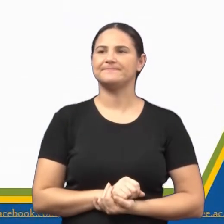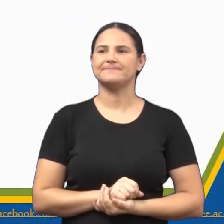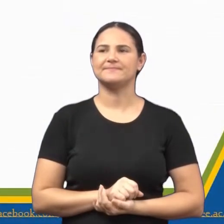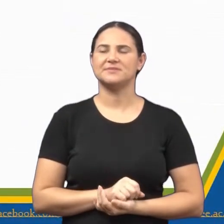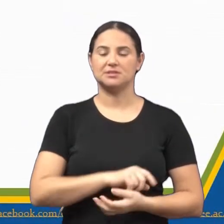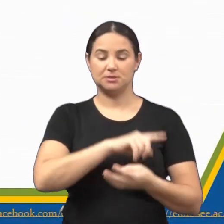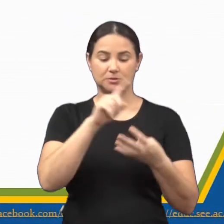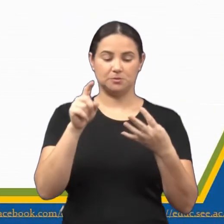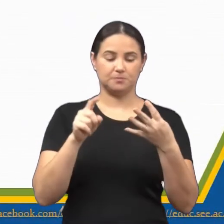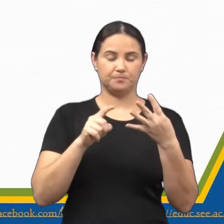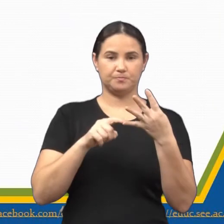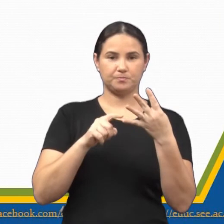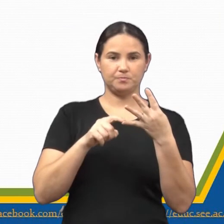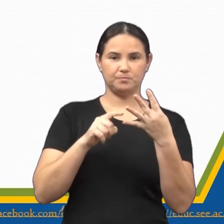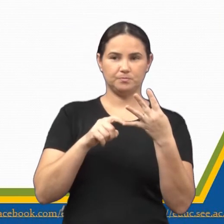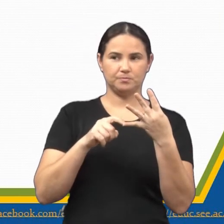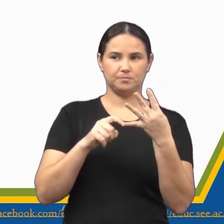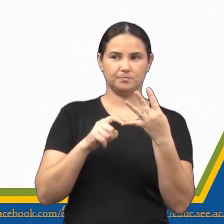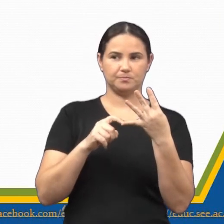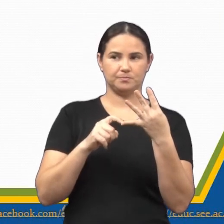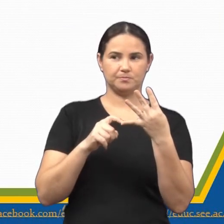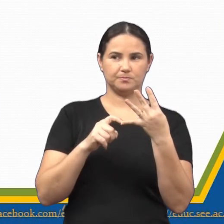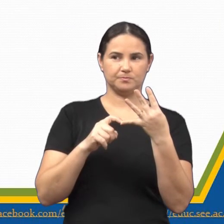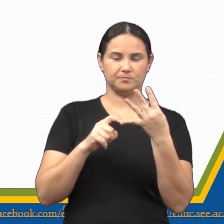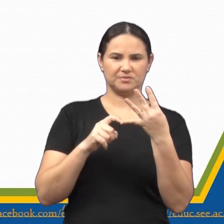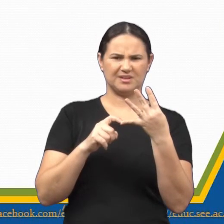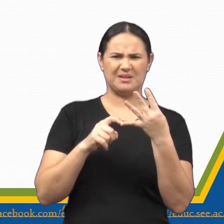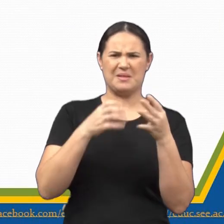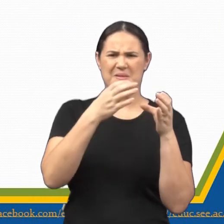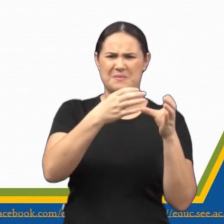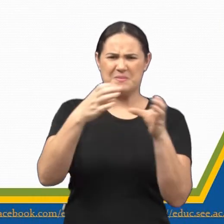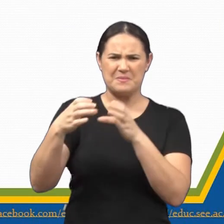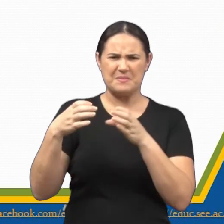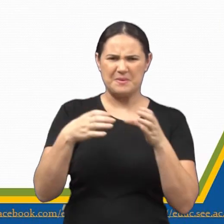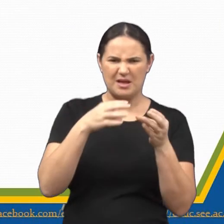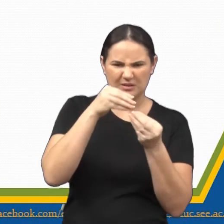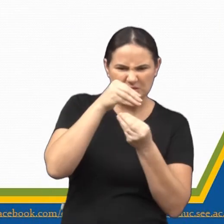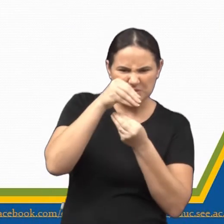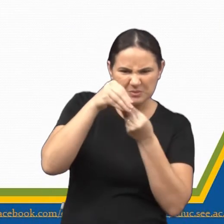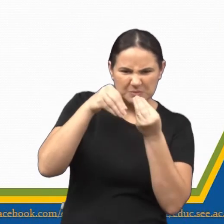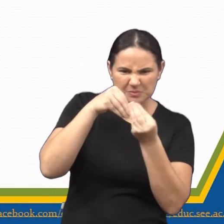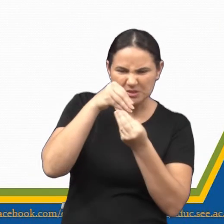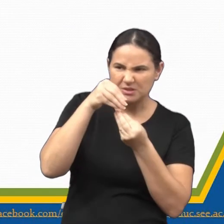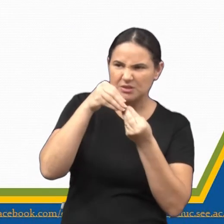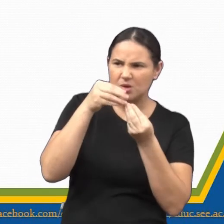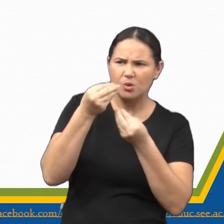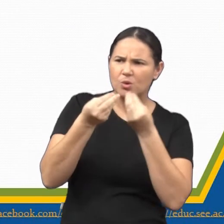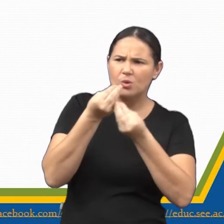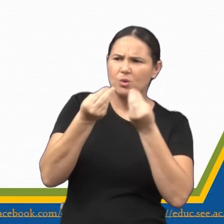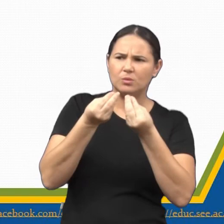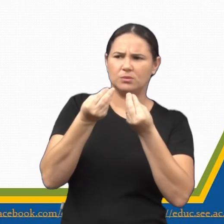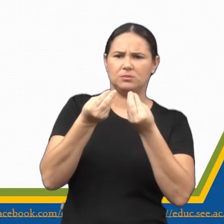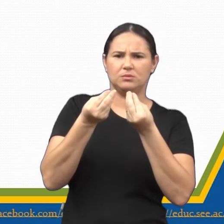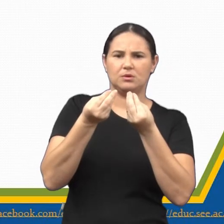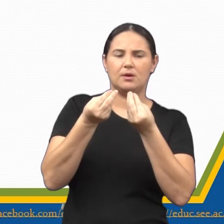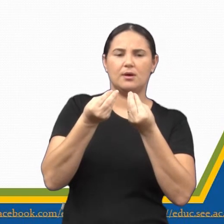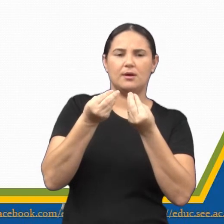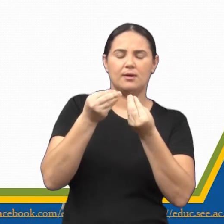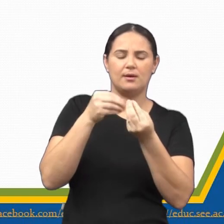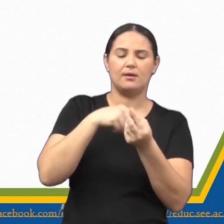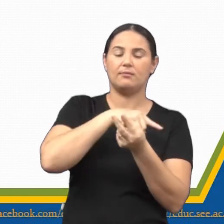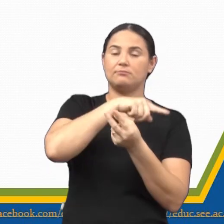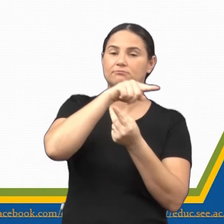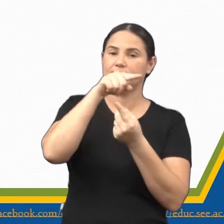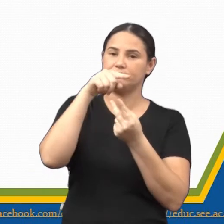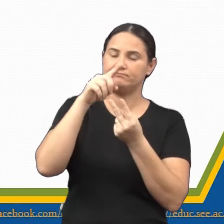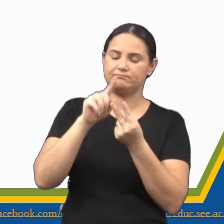E o quarto são os bairros mistos. Misto, professor? Como é que é isso? Bairros mistos são aqueles que têm tanto um como